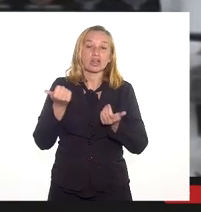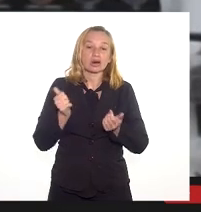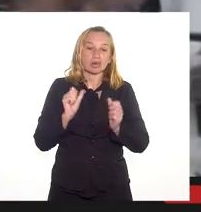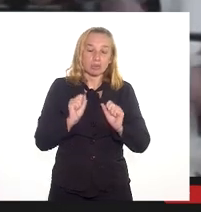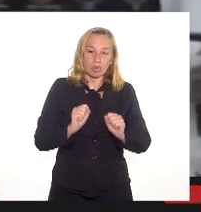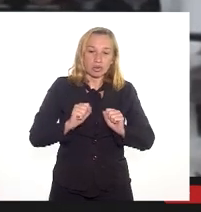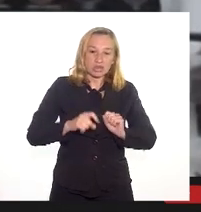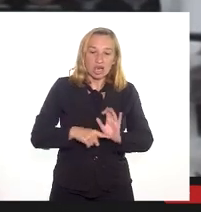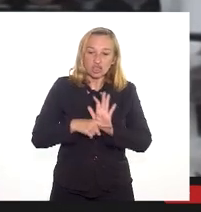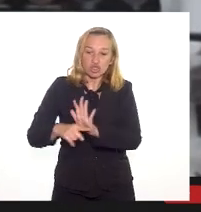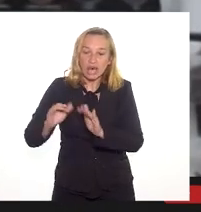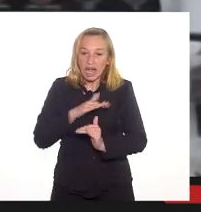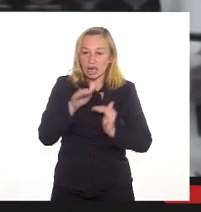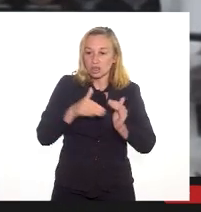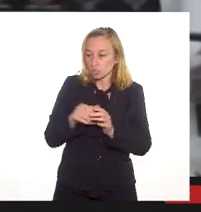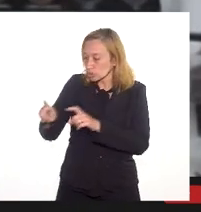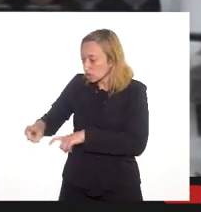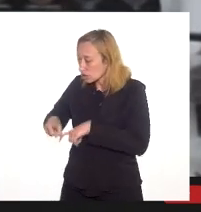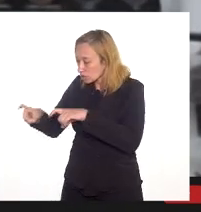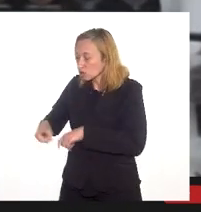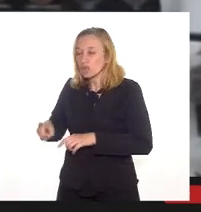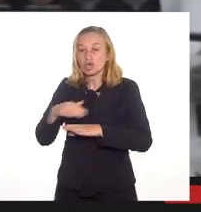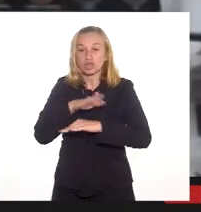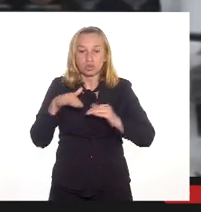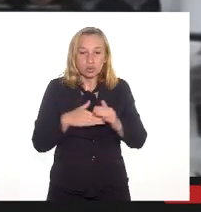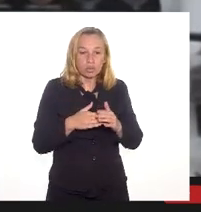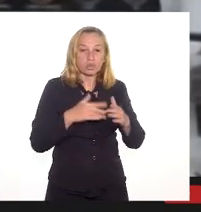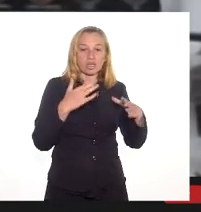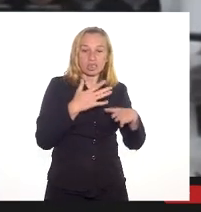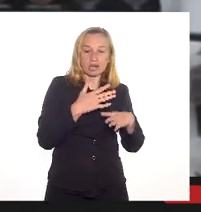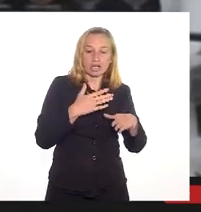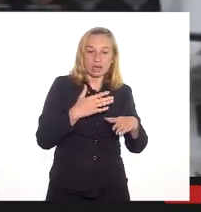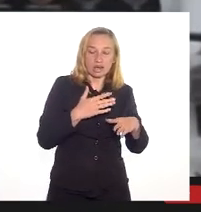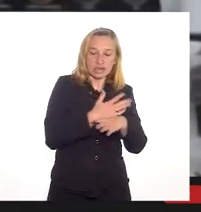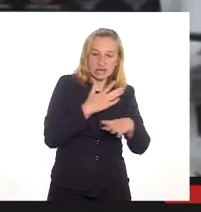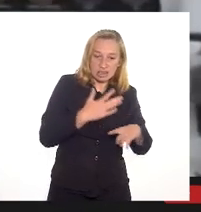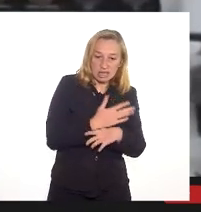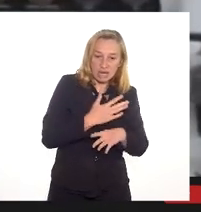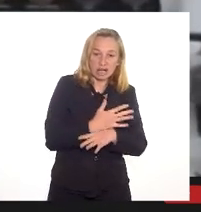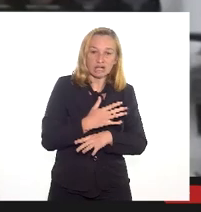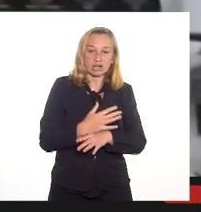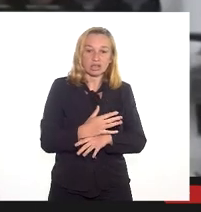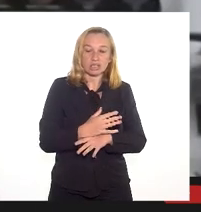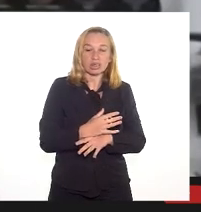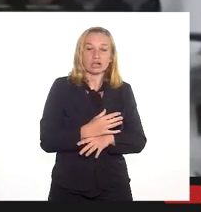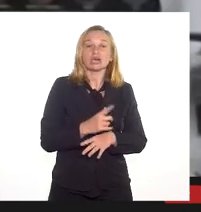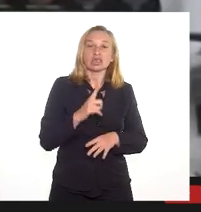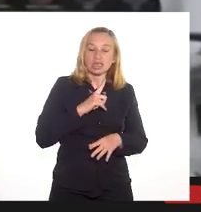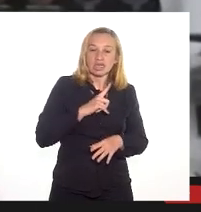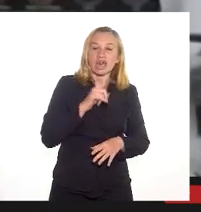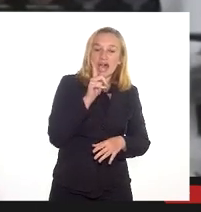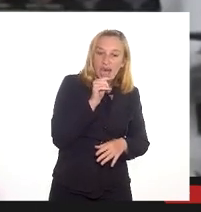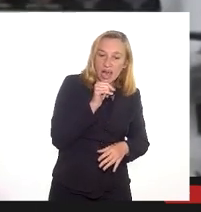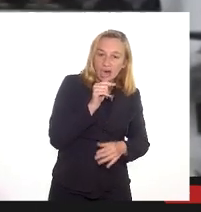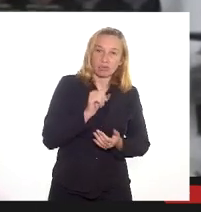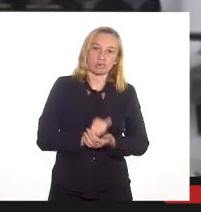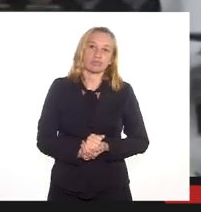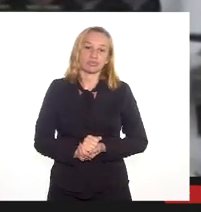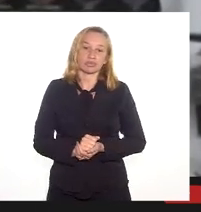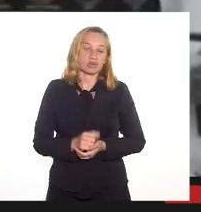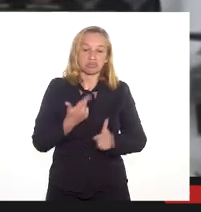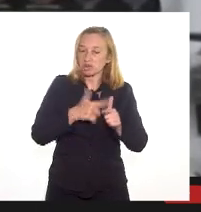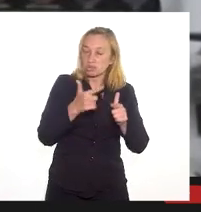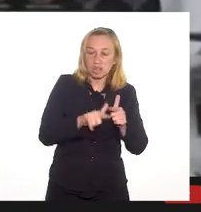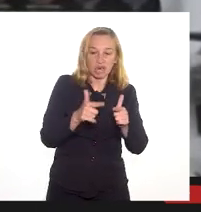todos os agricultores, enfim, a toda a população da região metropolitana, mais uma opção de ser abastecida, para que a gente não tenha problema